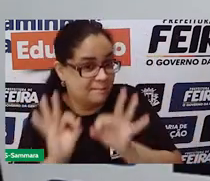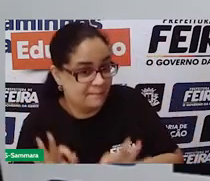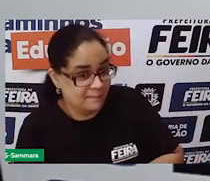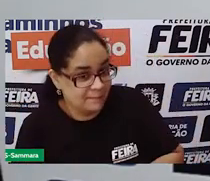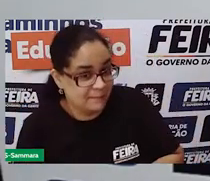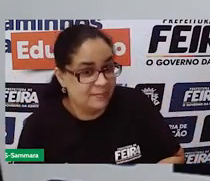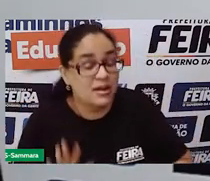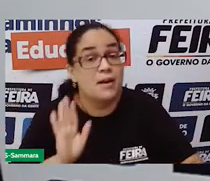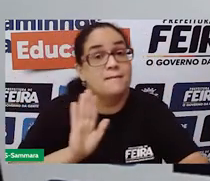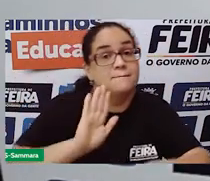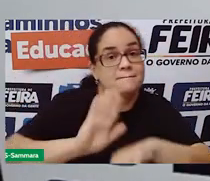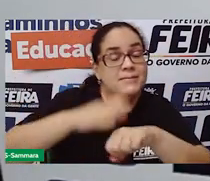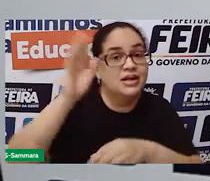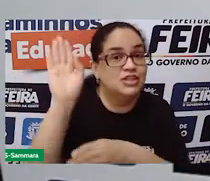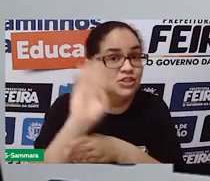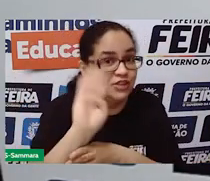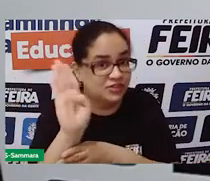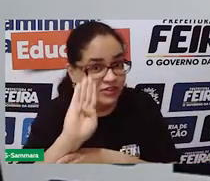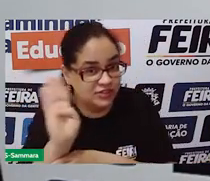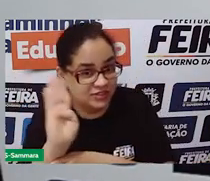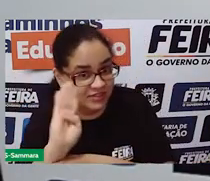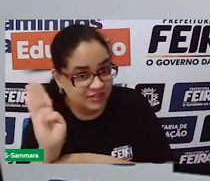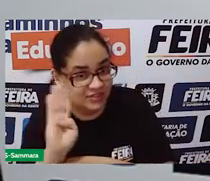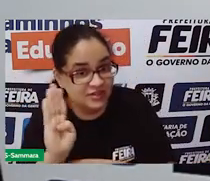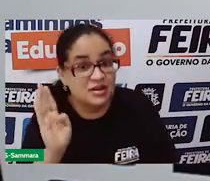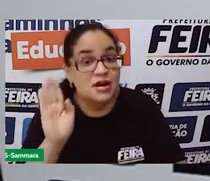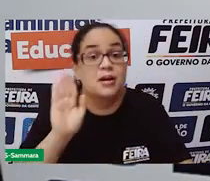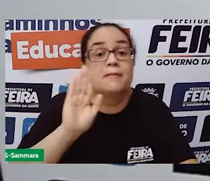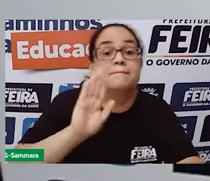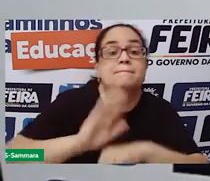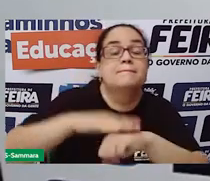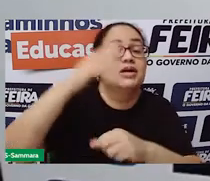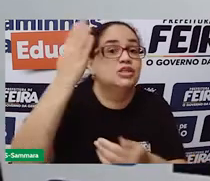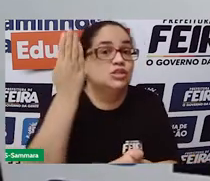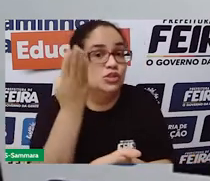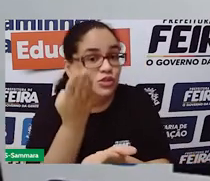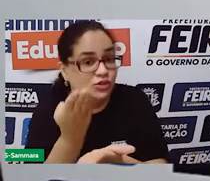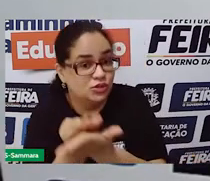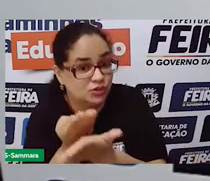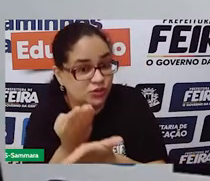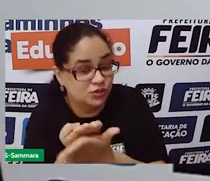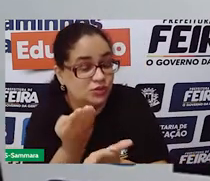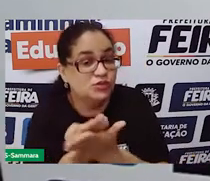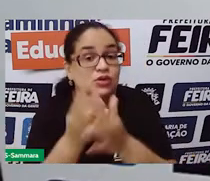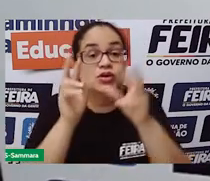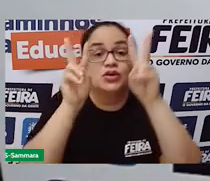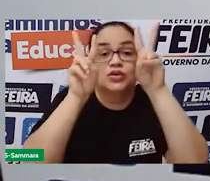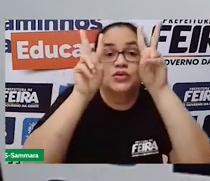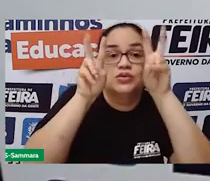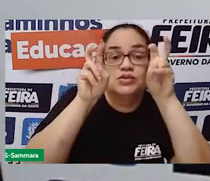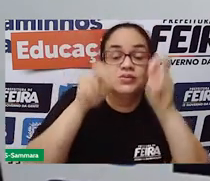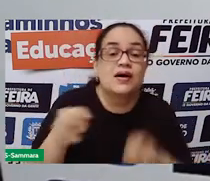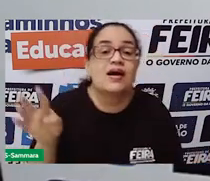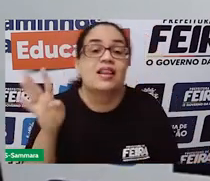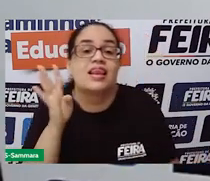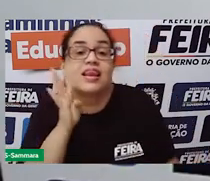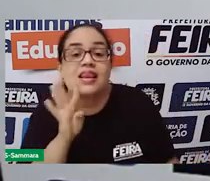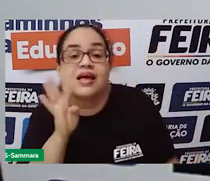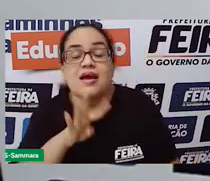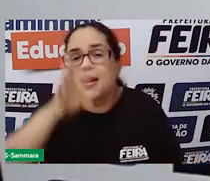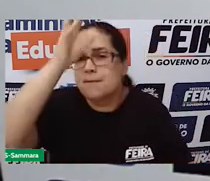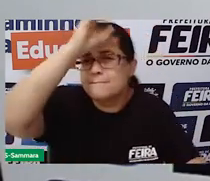aí, ó, para mais uma videoaula, para mais uma vez aí estudarmos, não é? Sobre um assunto muito interessante, aprender